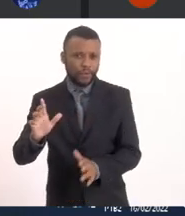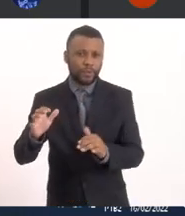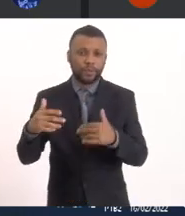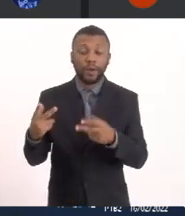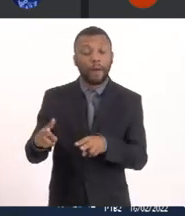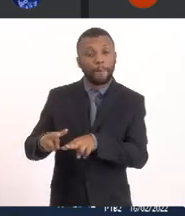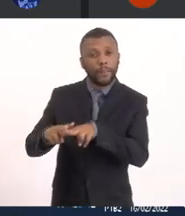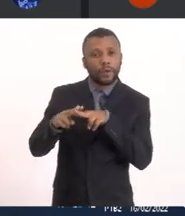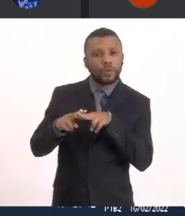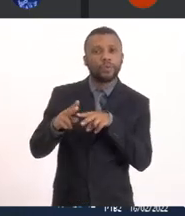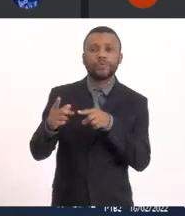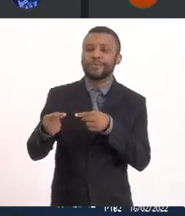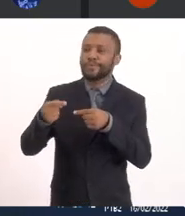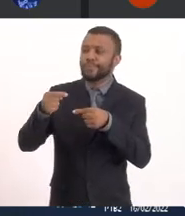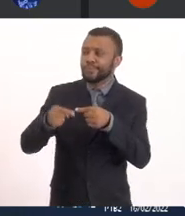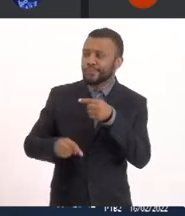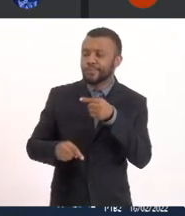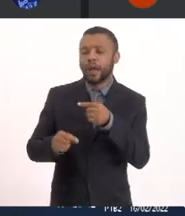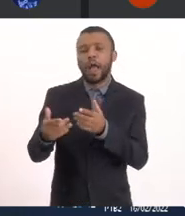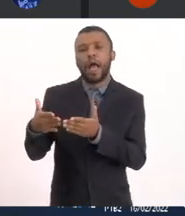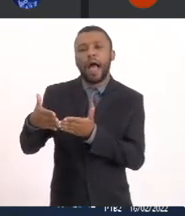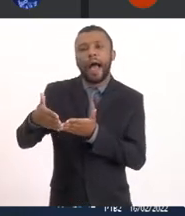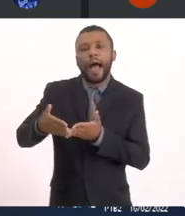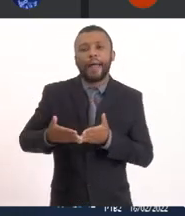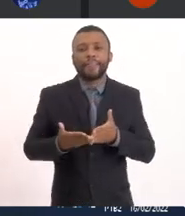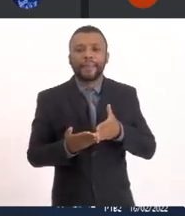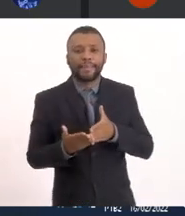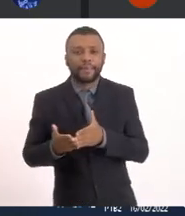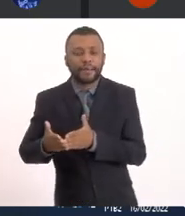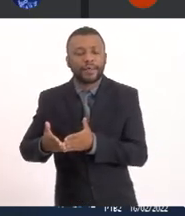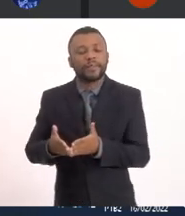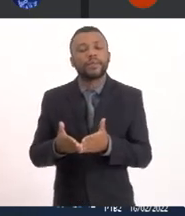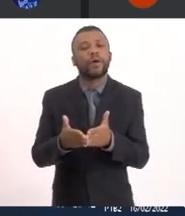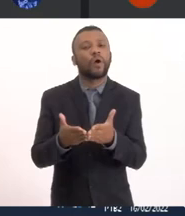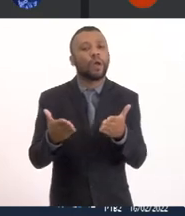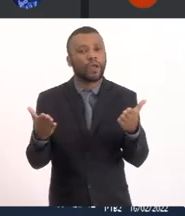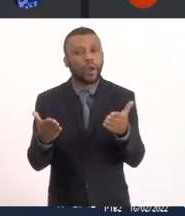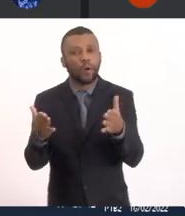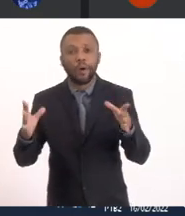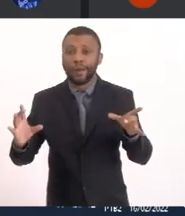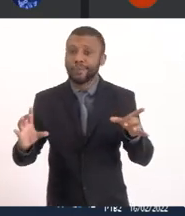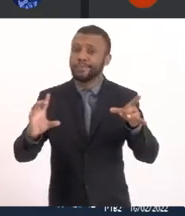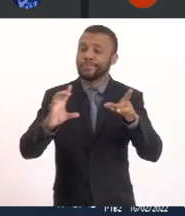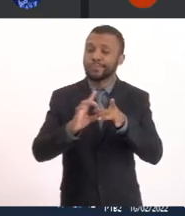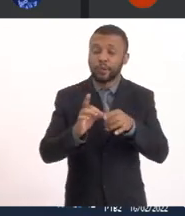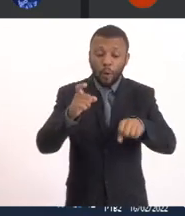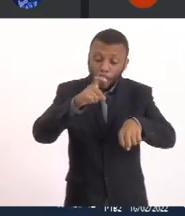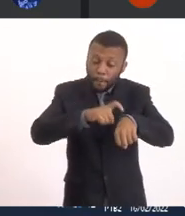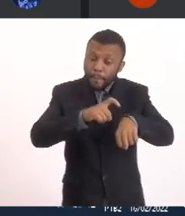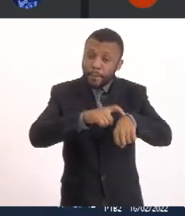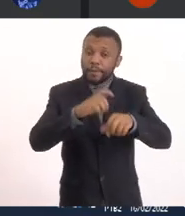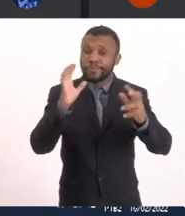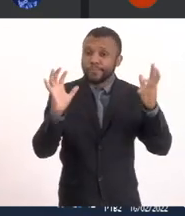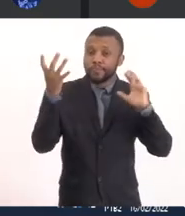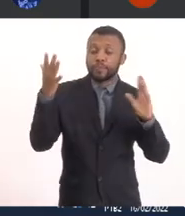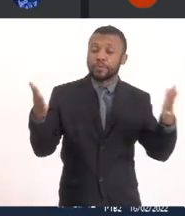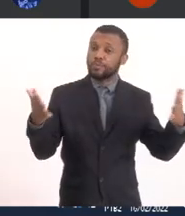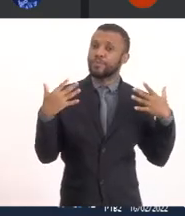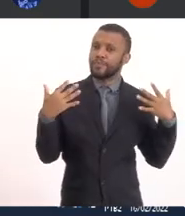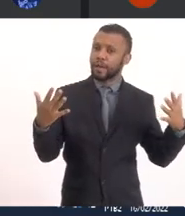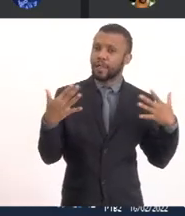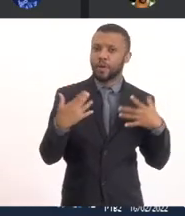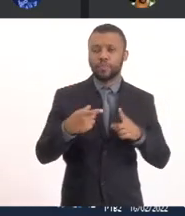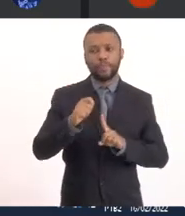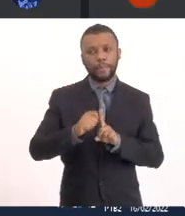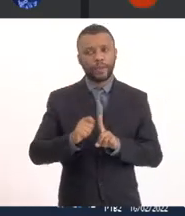Impediu A navegação E agora Na proximidade Do verão Em novembro Inclusive O corpo marítimo De salvamento